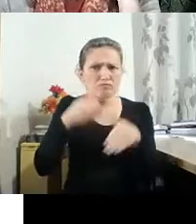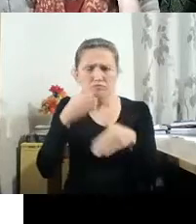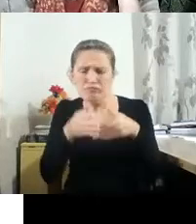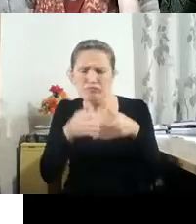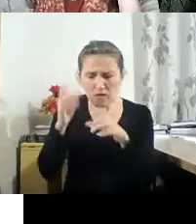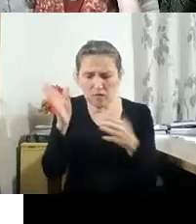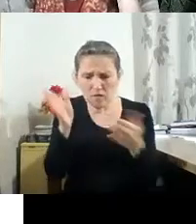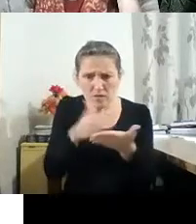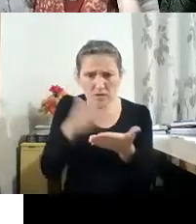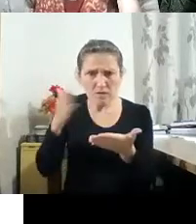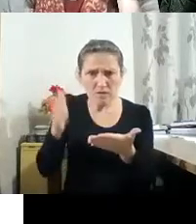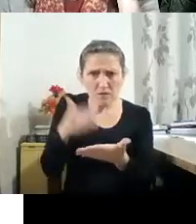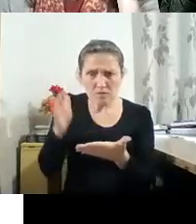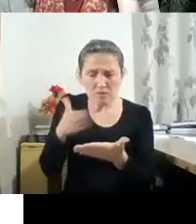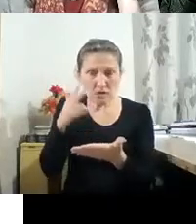imagem.